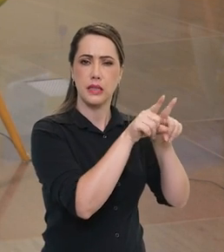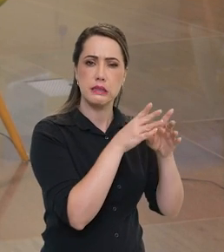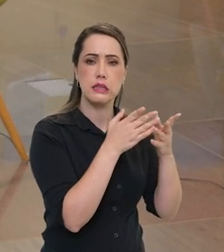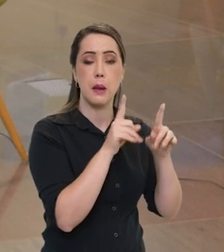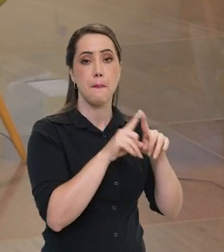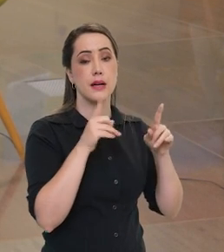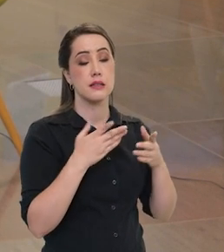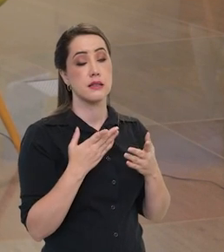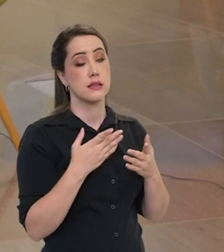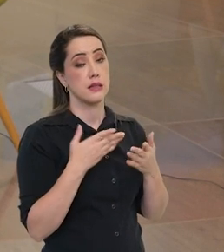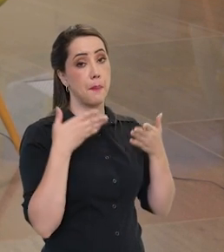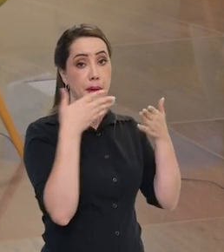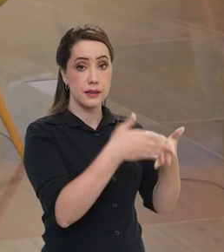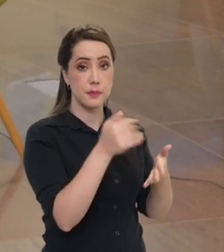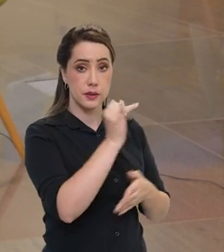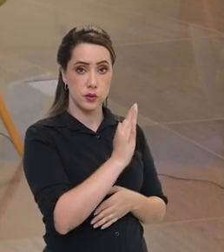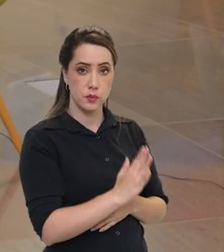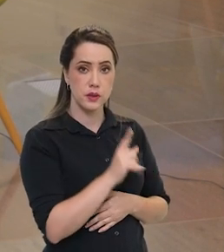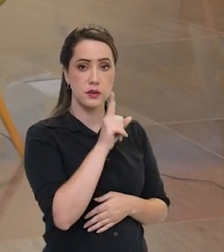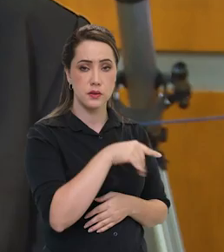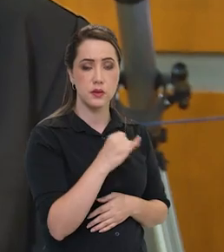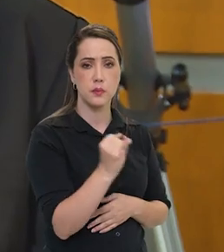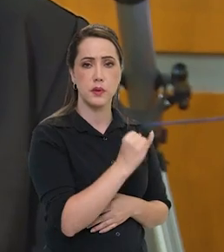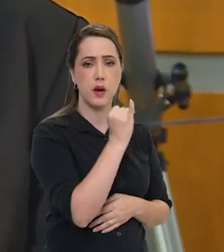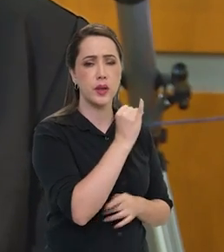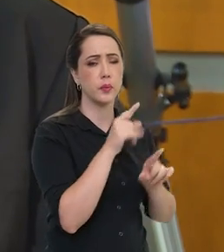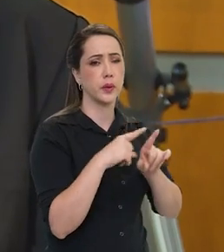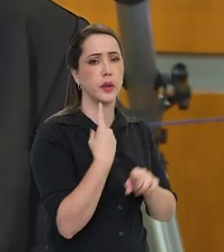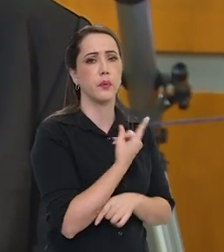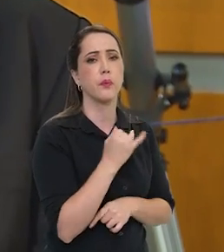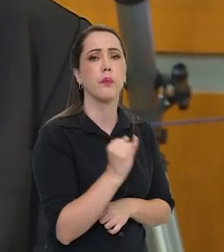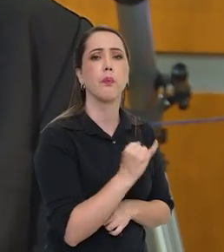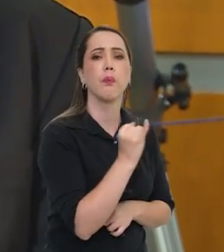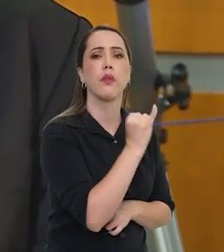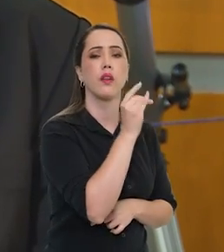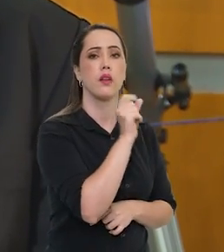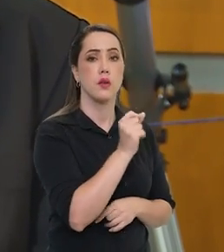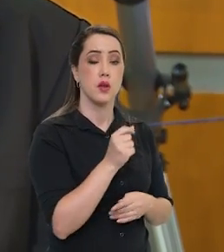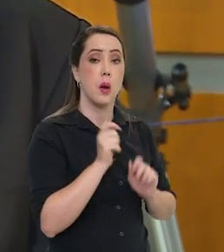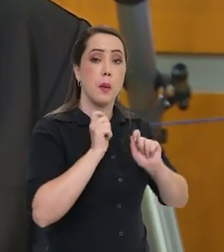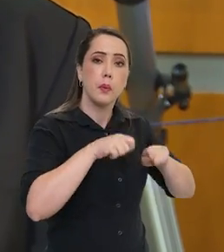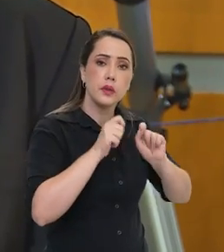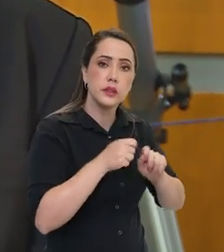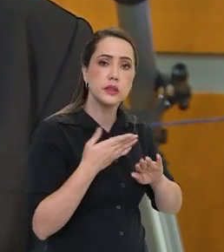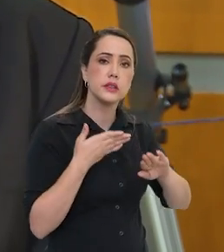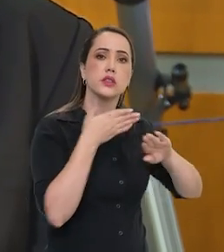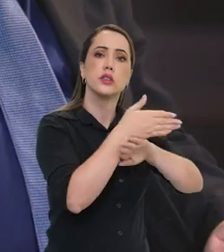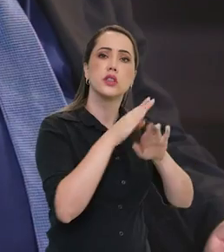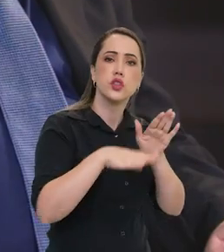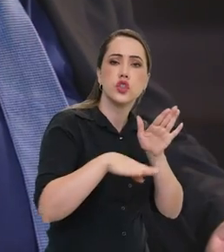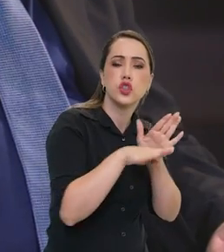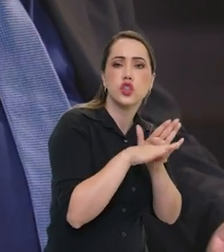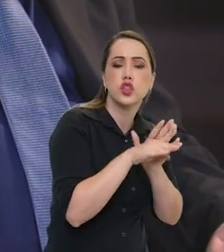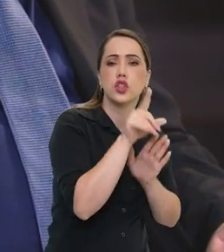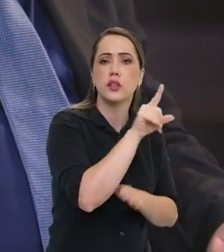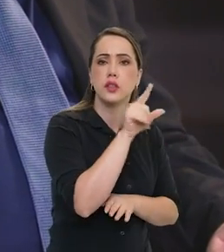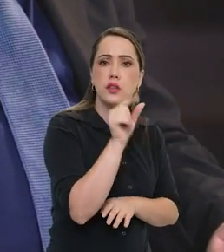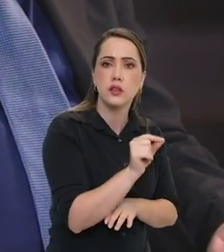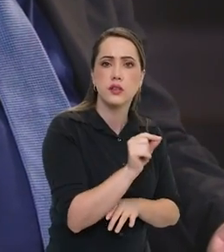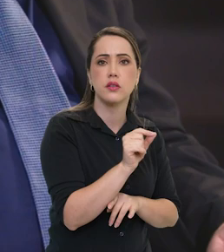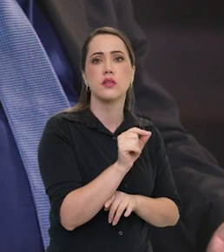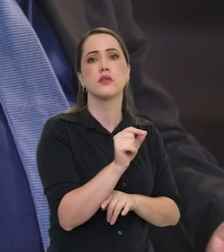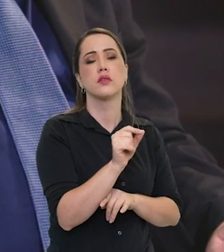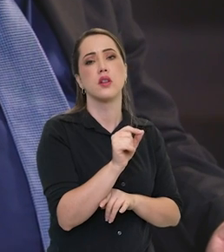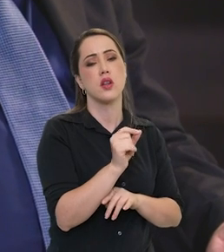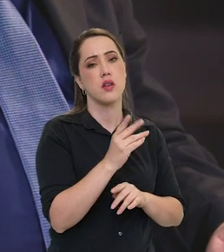Mas a participação brasileira, e isso eu acho bastante importante, para você poder ir à Lua e manter-se